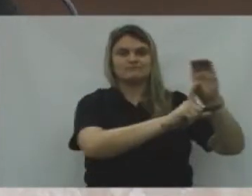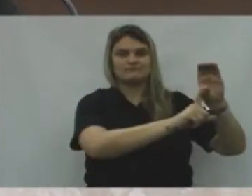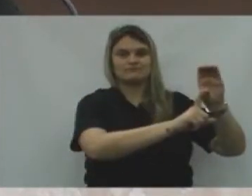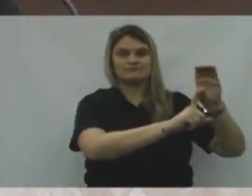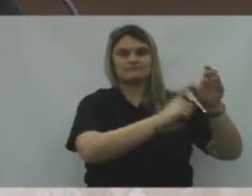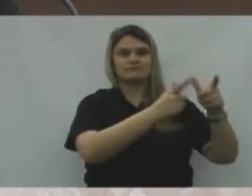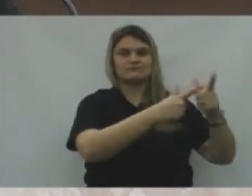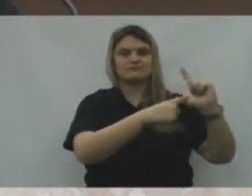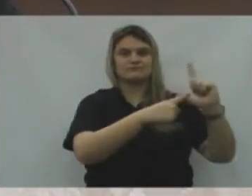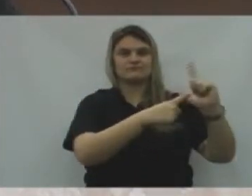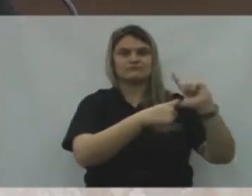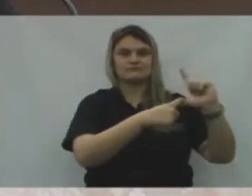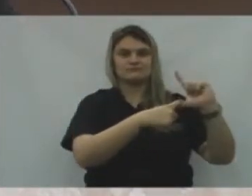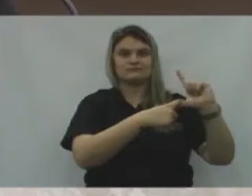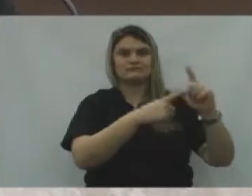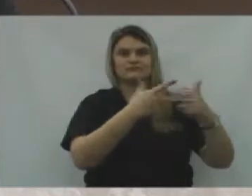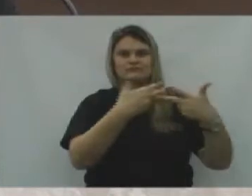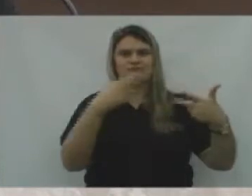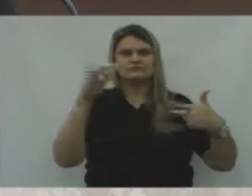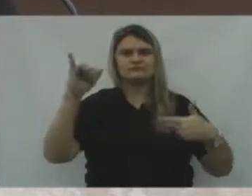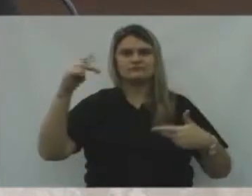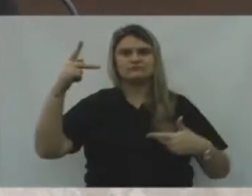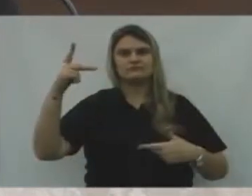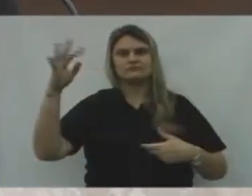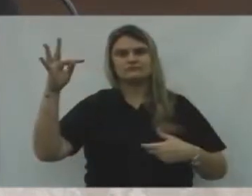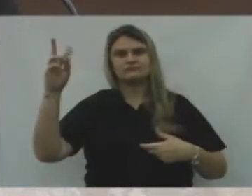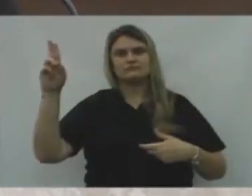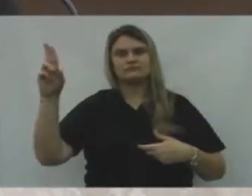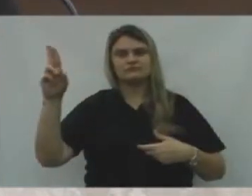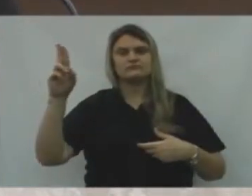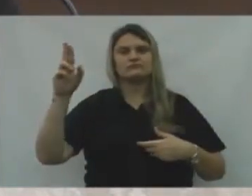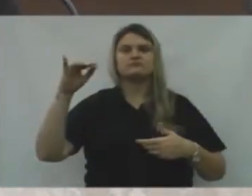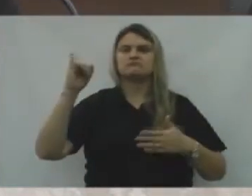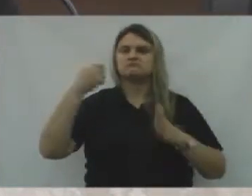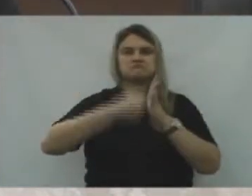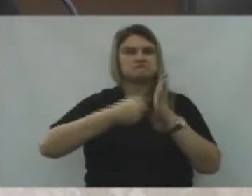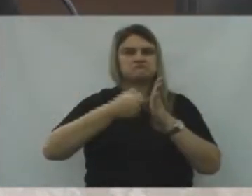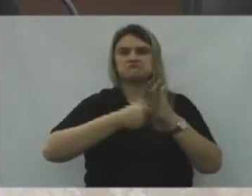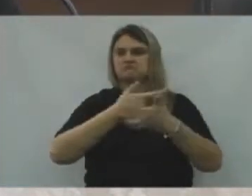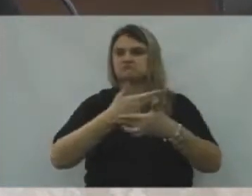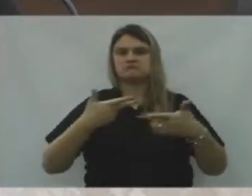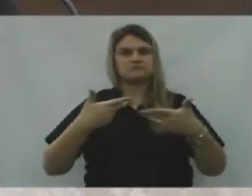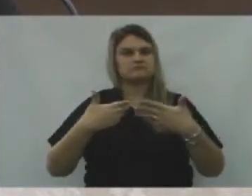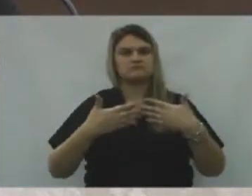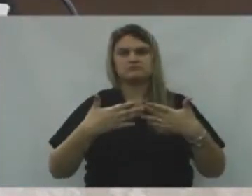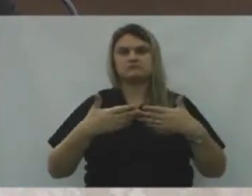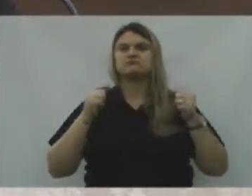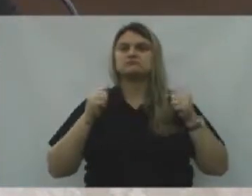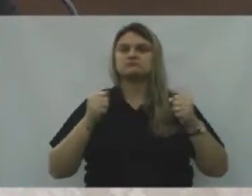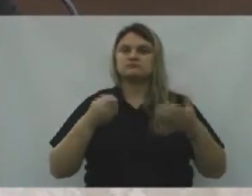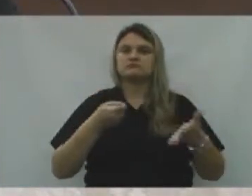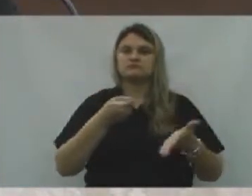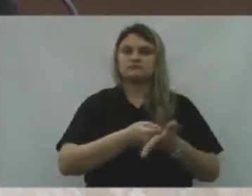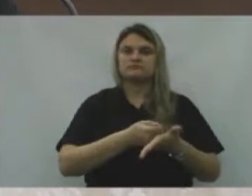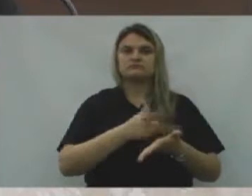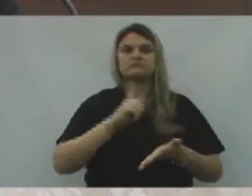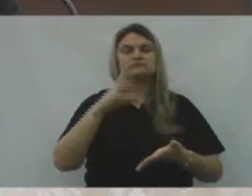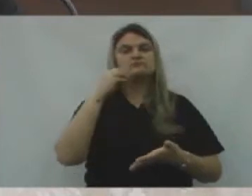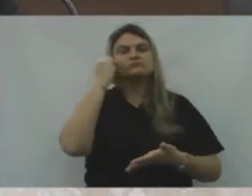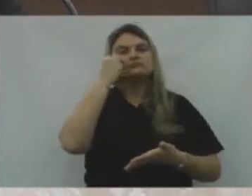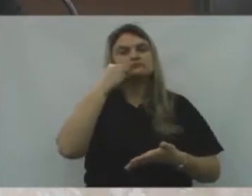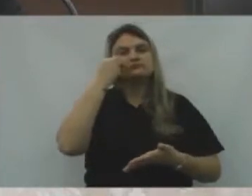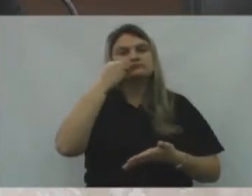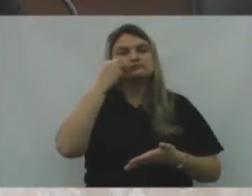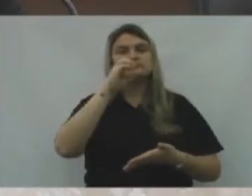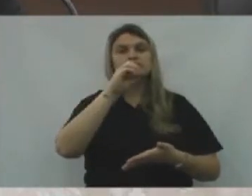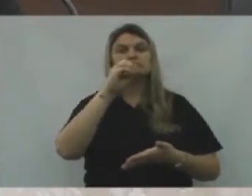pendência fiscal Em relação a IPTU, Ou algum outro tributo, Vai ter a oportunidade de